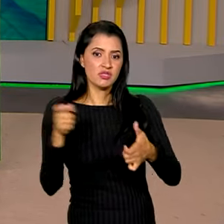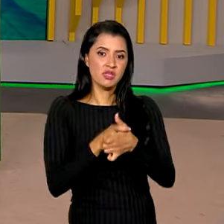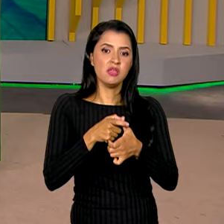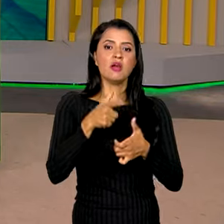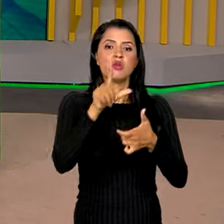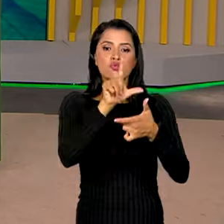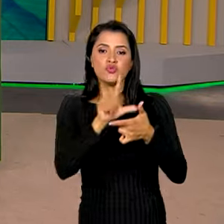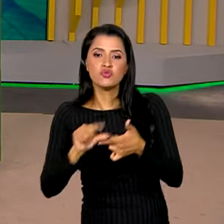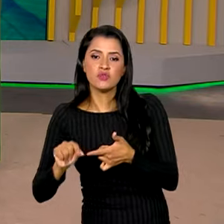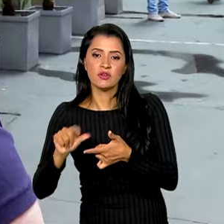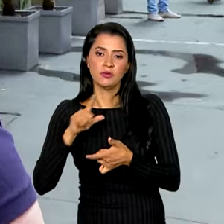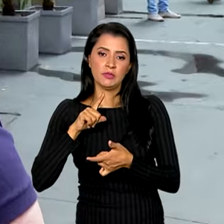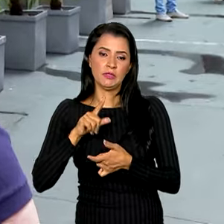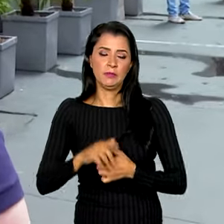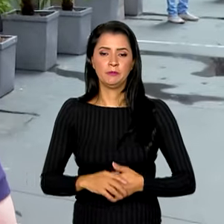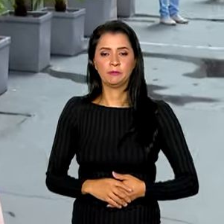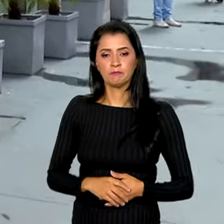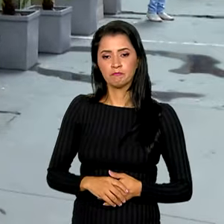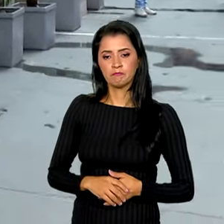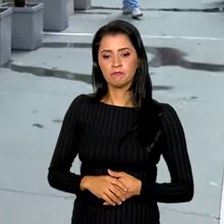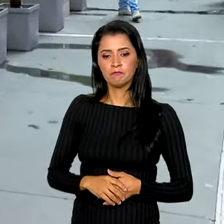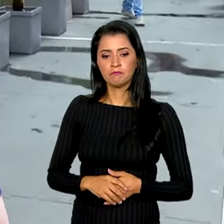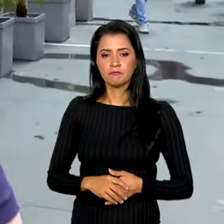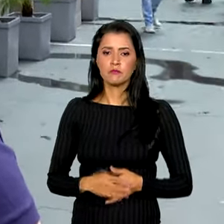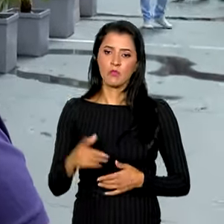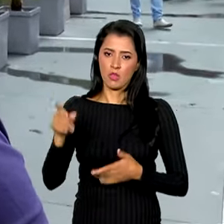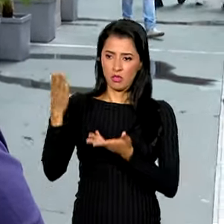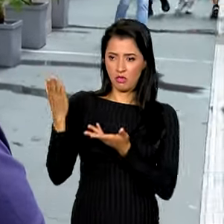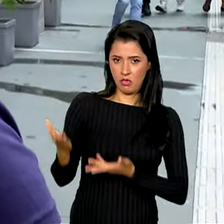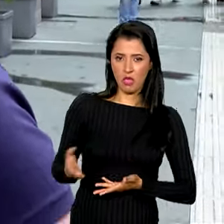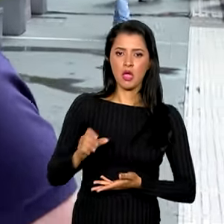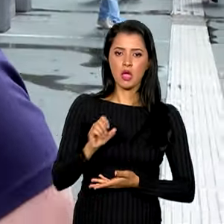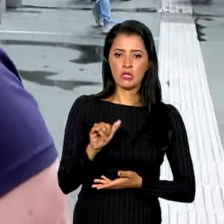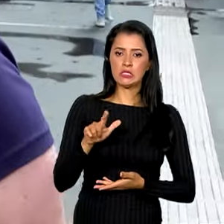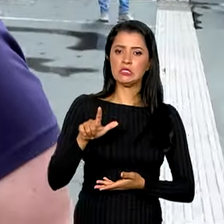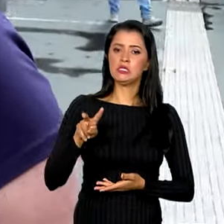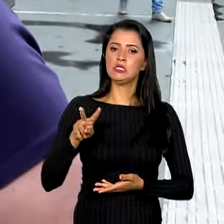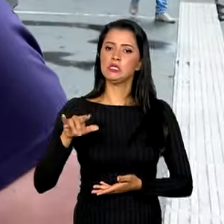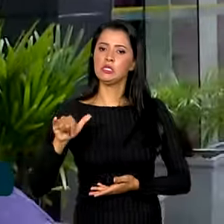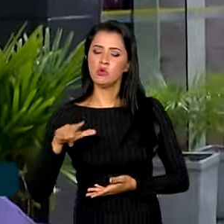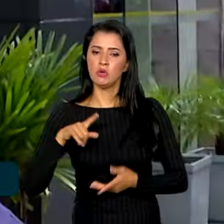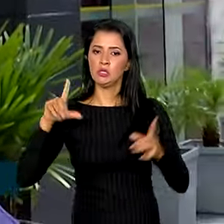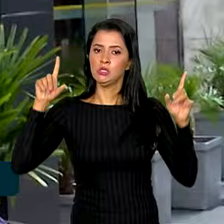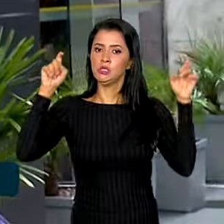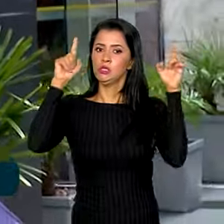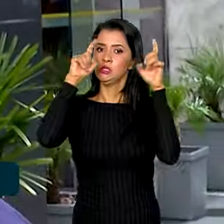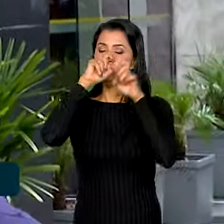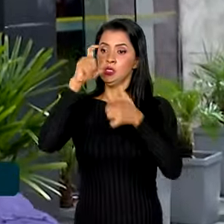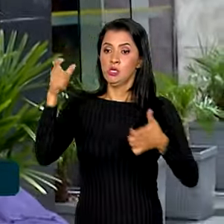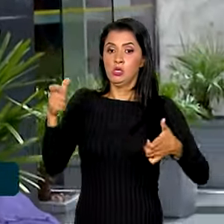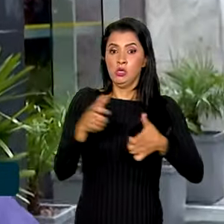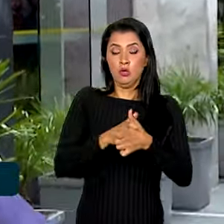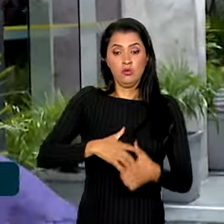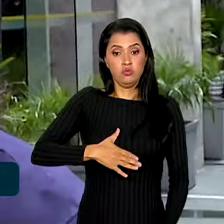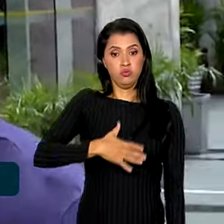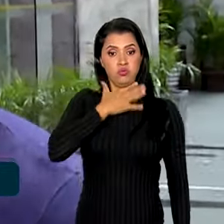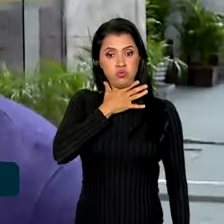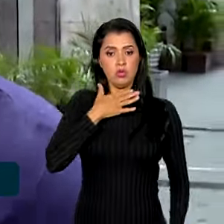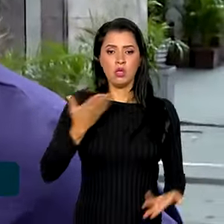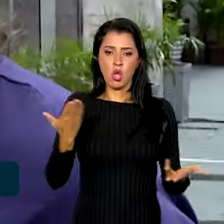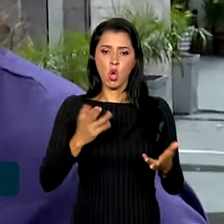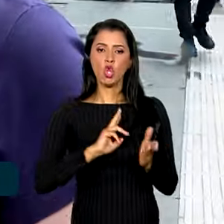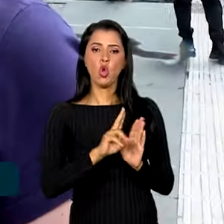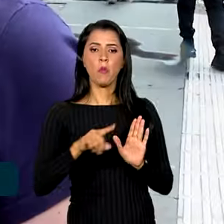renegociação das dívidas. A comerciante Silvia passou por dificuldades financeiras e agora está com o nome